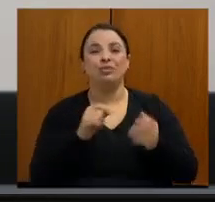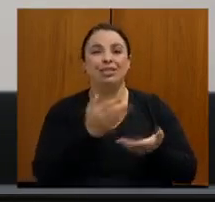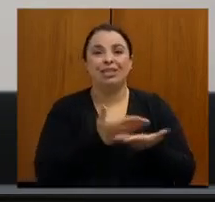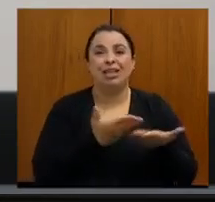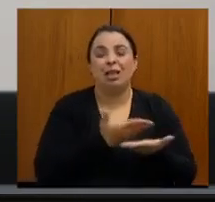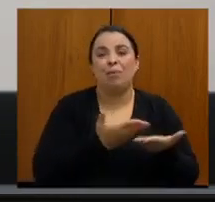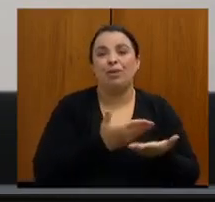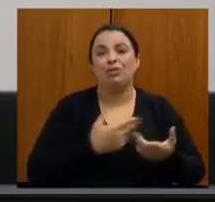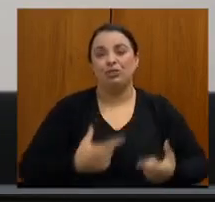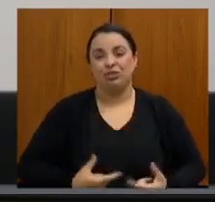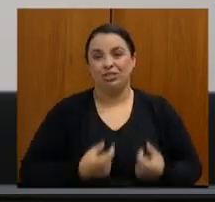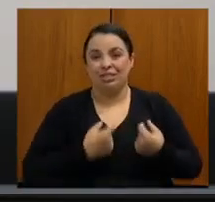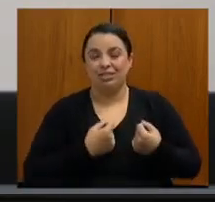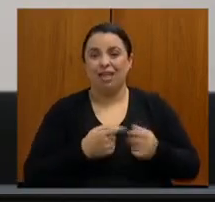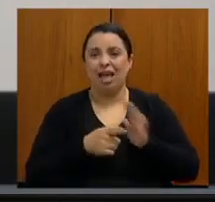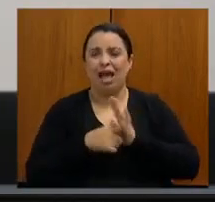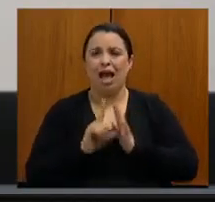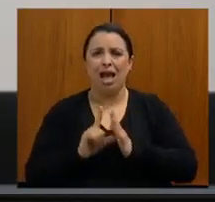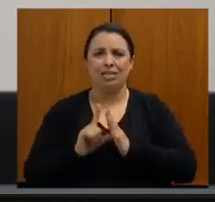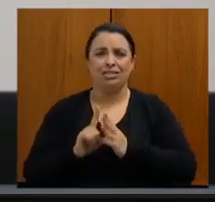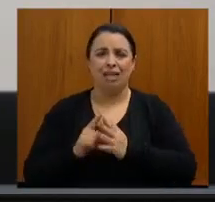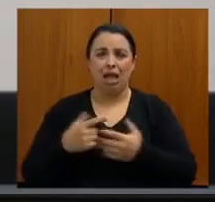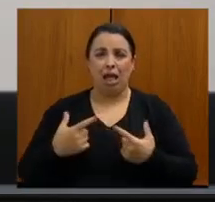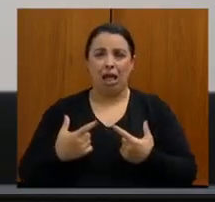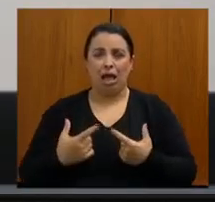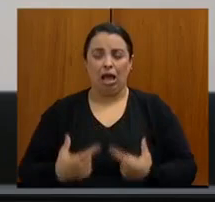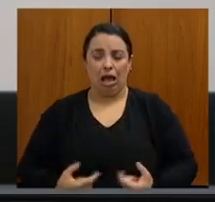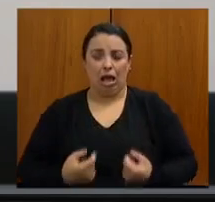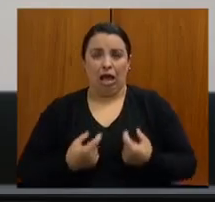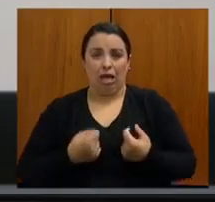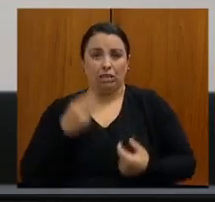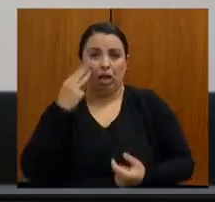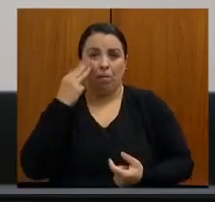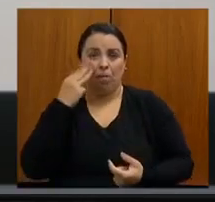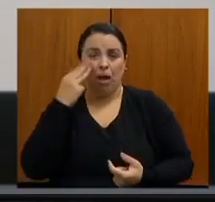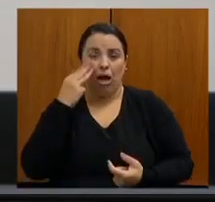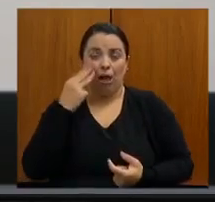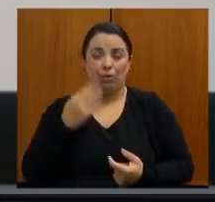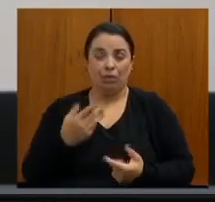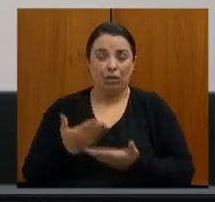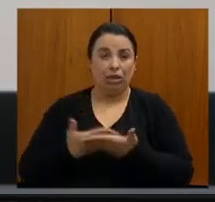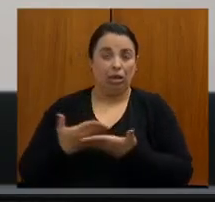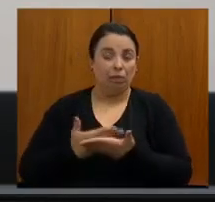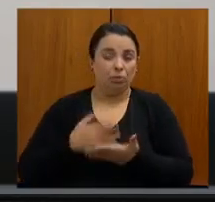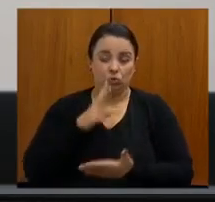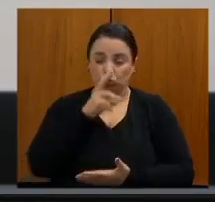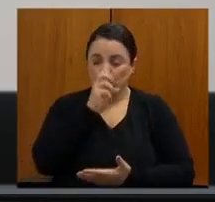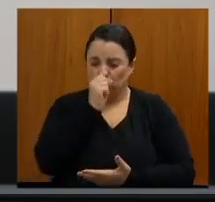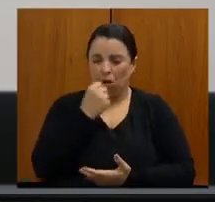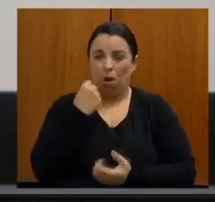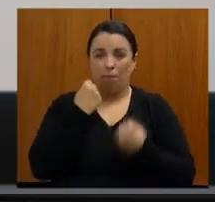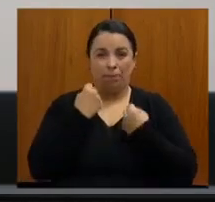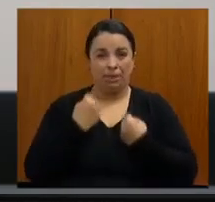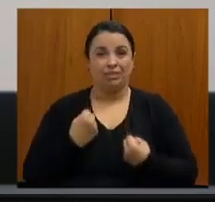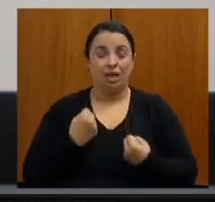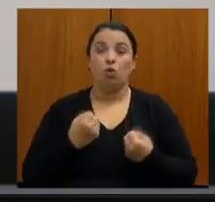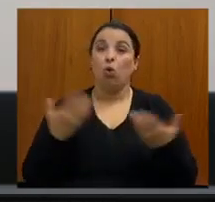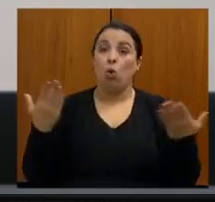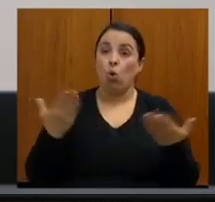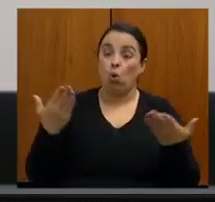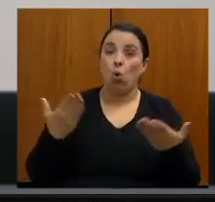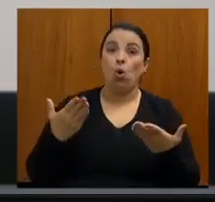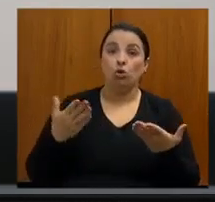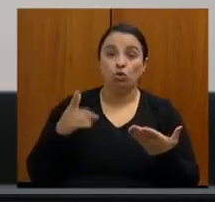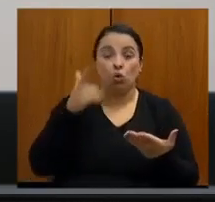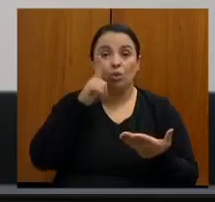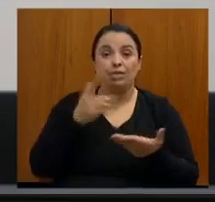câncer de mama de uma maneira muito agressiva. Hoje, tratamos câncer de mama, curamos o câncer e acabamos melhorando até o aspecto estético